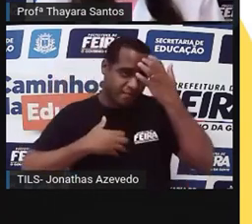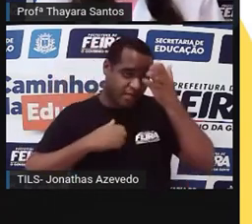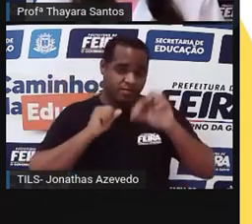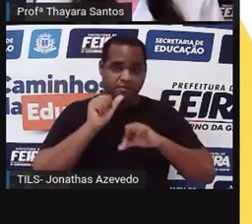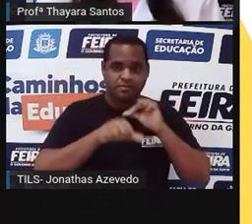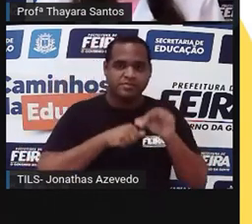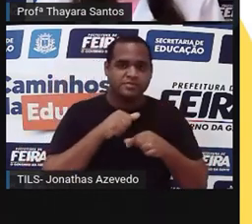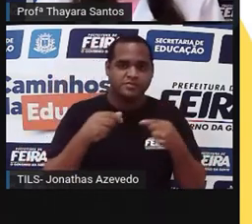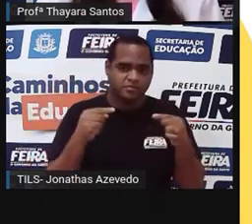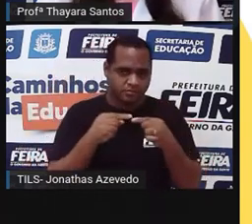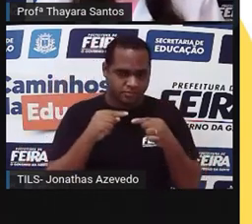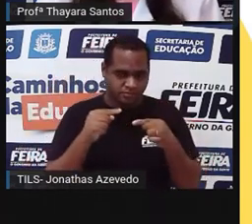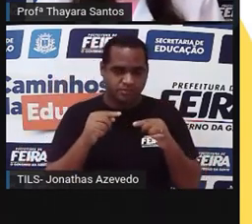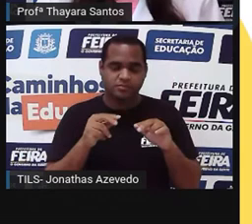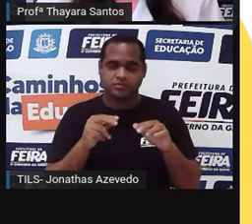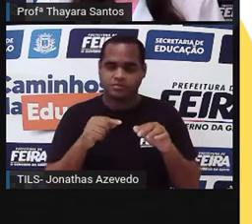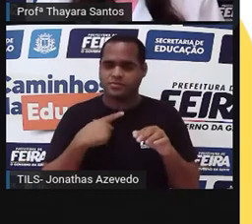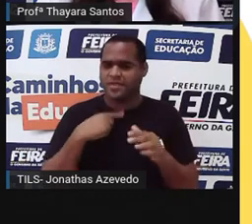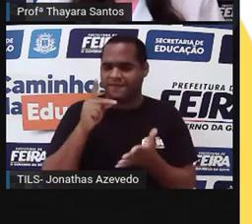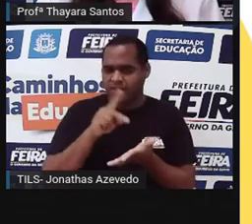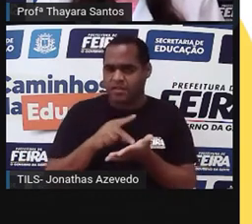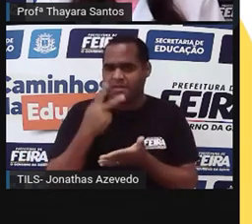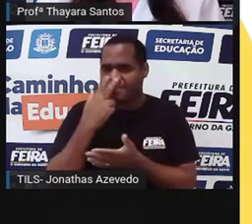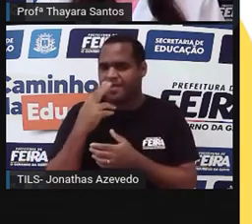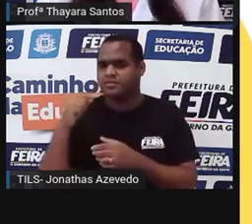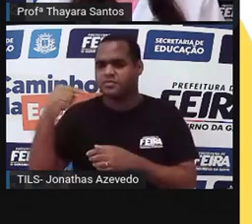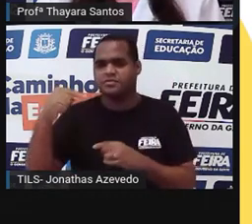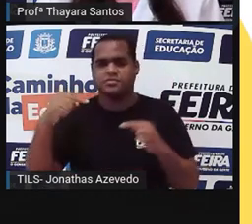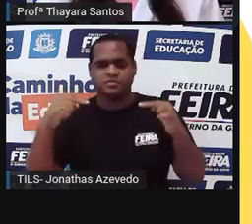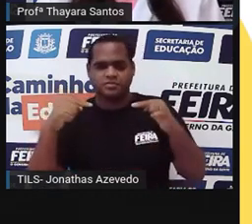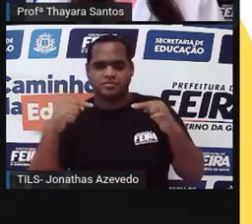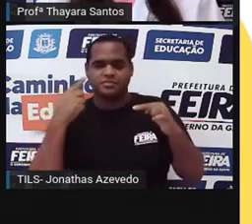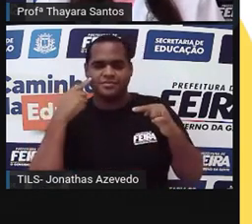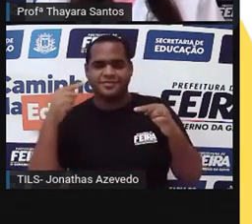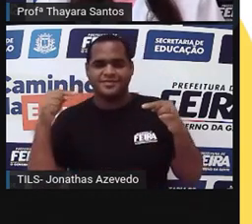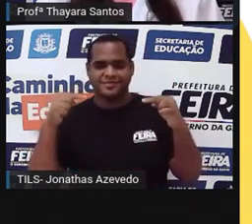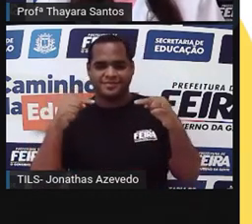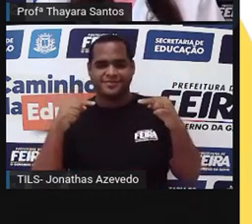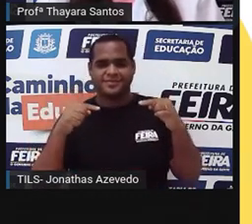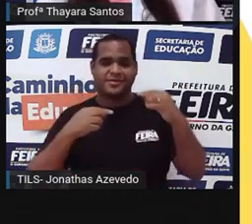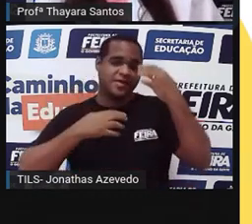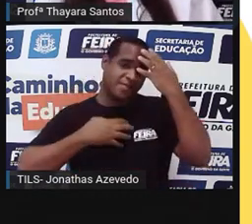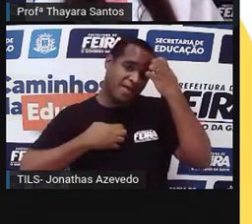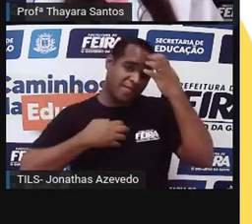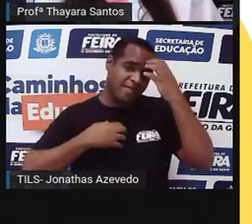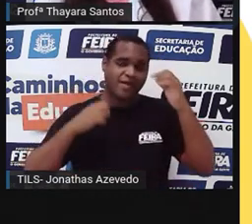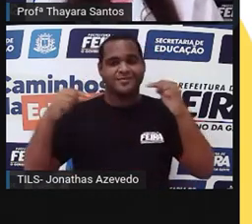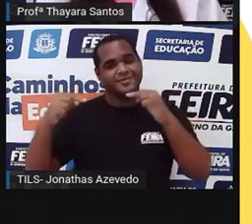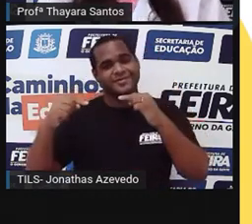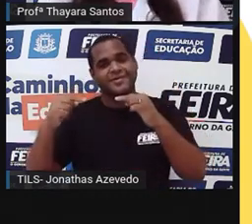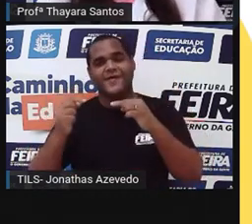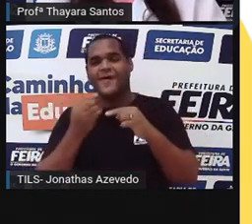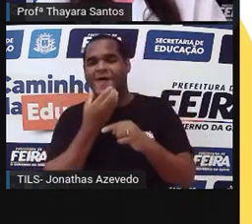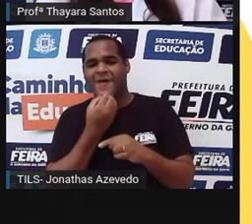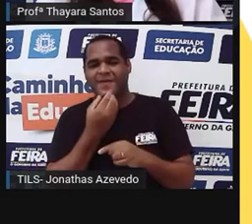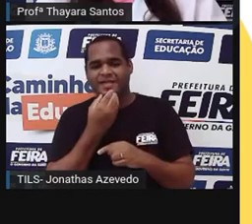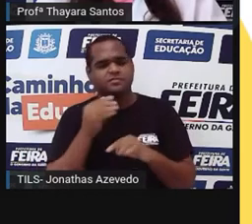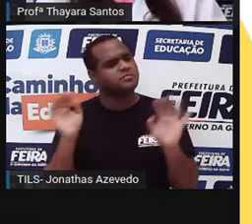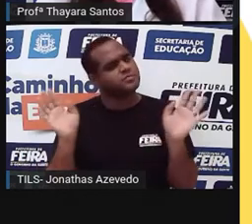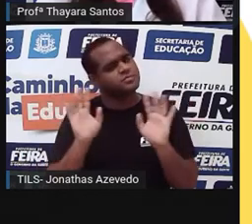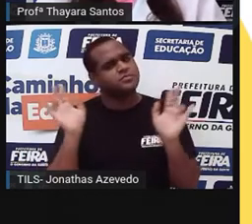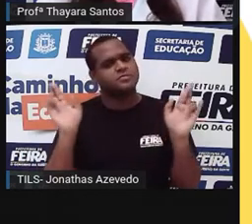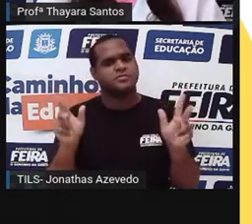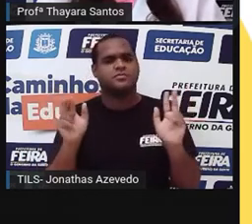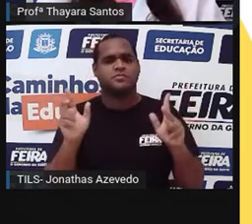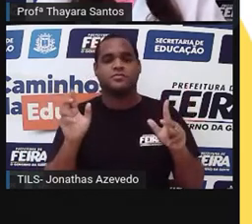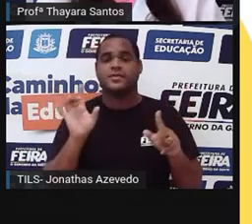Porque se isso fosse verdade, ia ter uma setinha aqui, ó, apontando. Dos macacos para os seres humanos, e não é isso que está acontecendo.